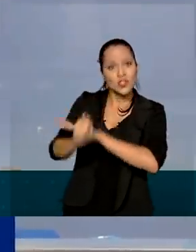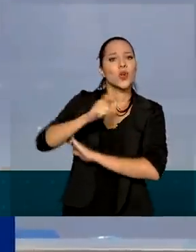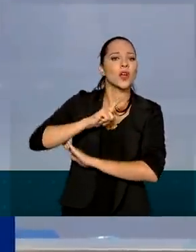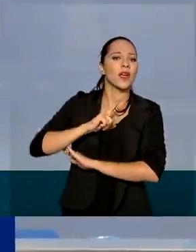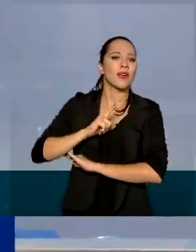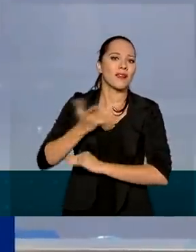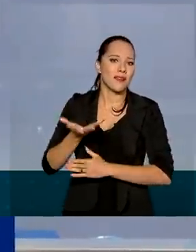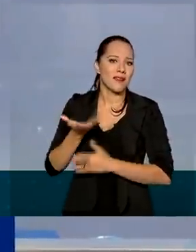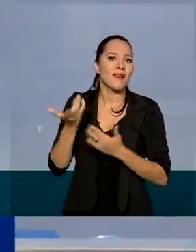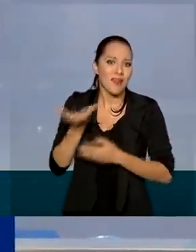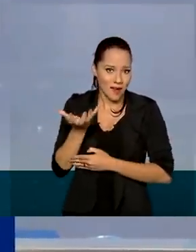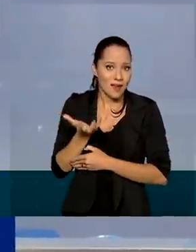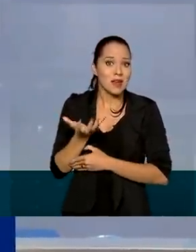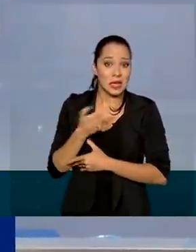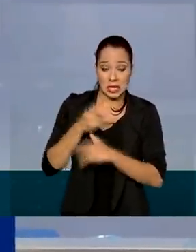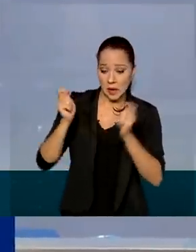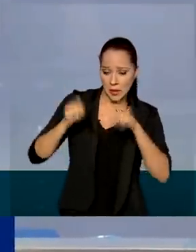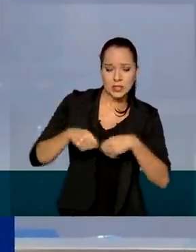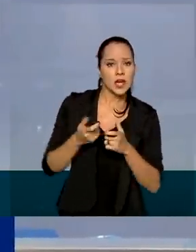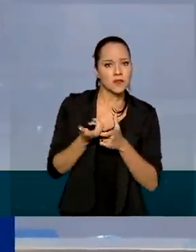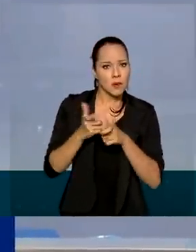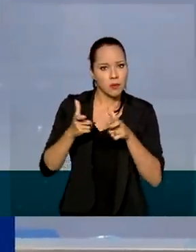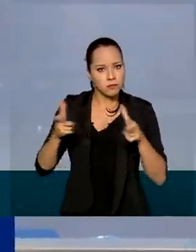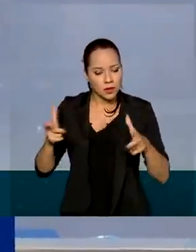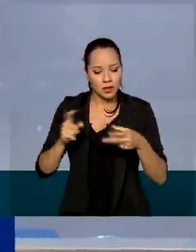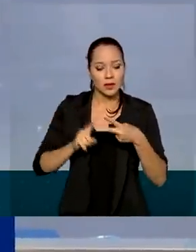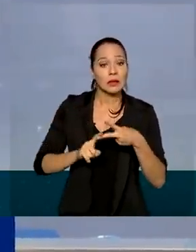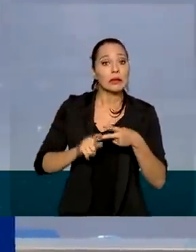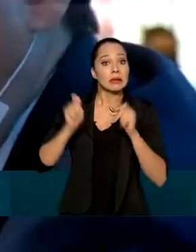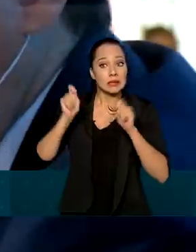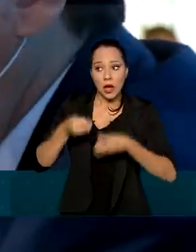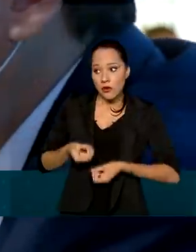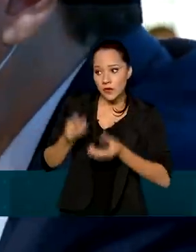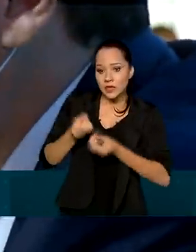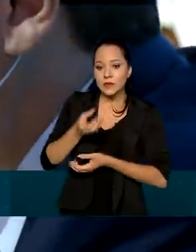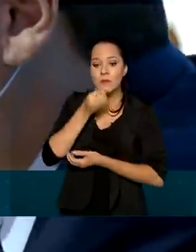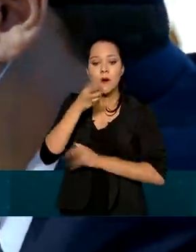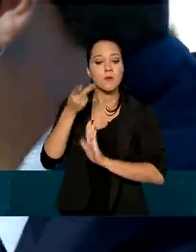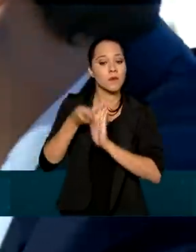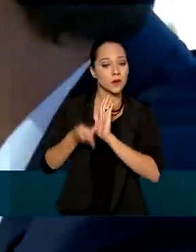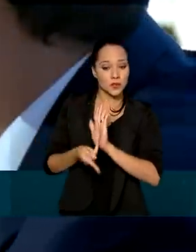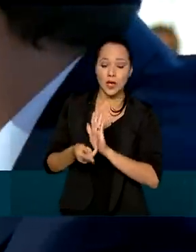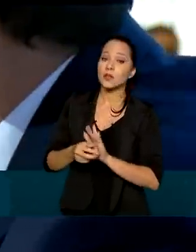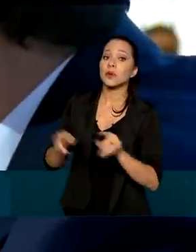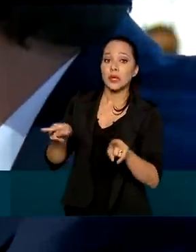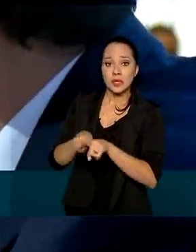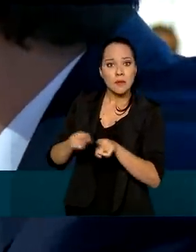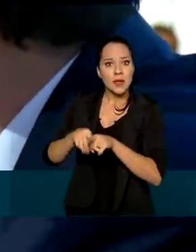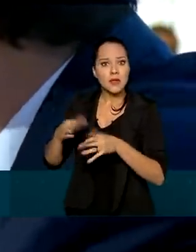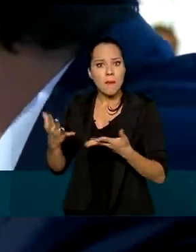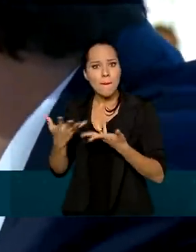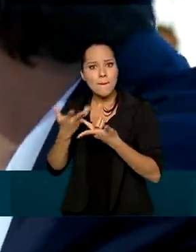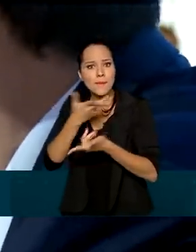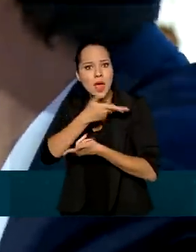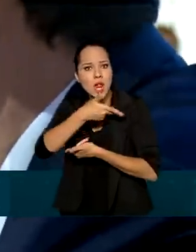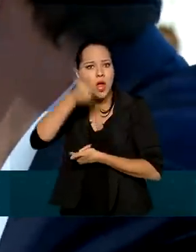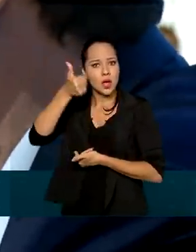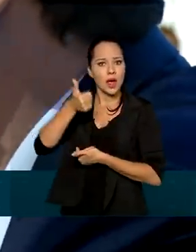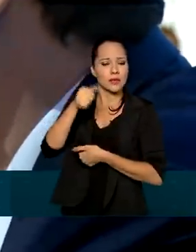tem muita capacidade de crescimento, que tem oferecido bons projetos, que tem aprimorado as suas